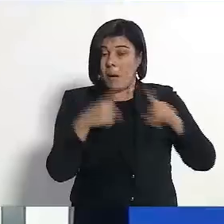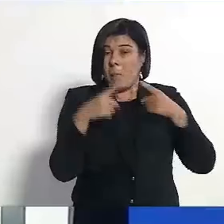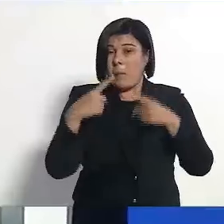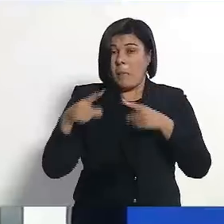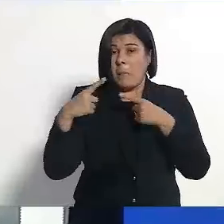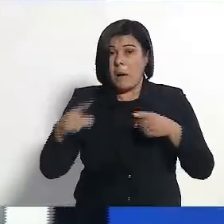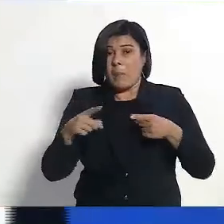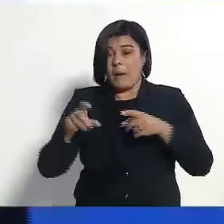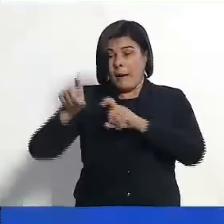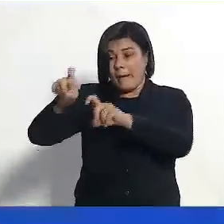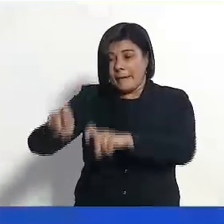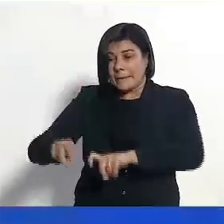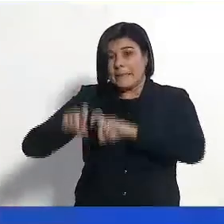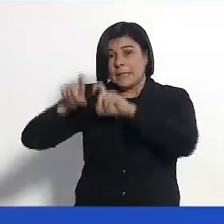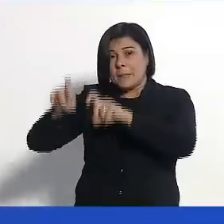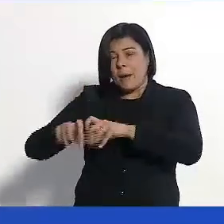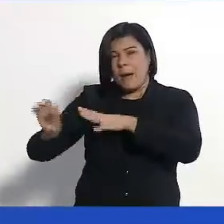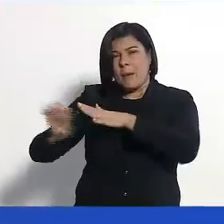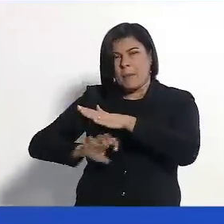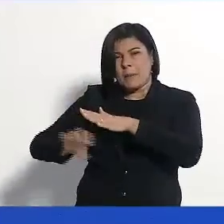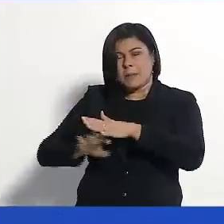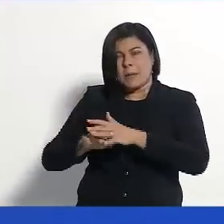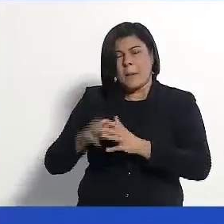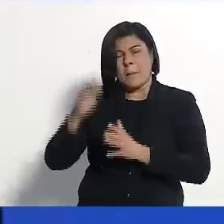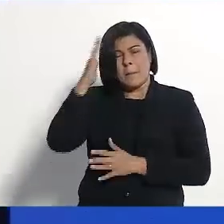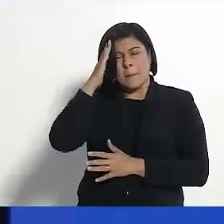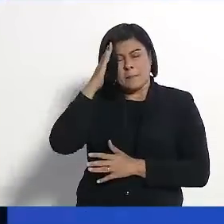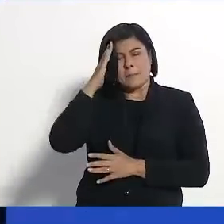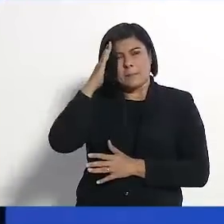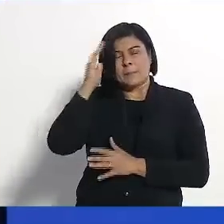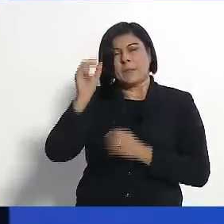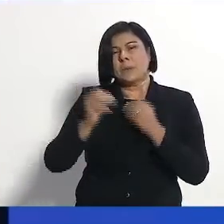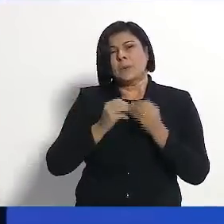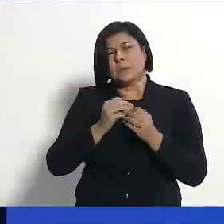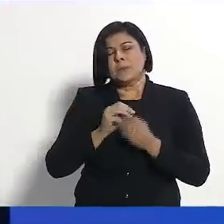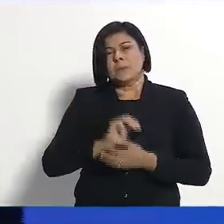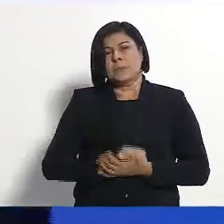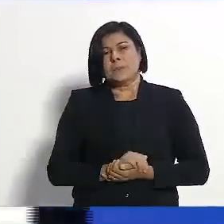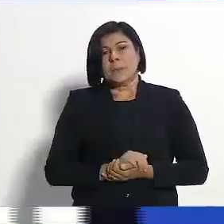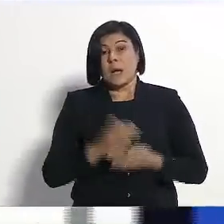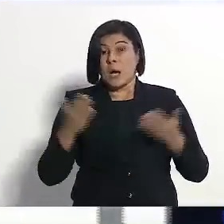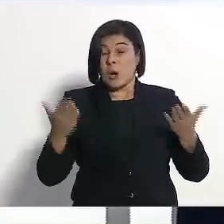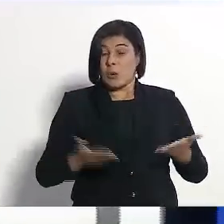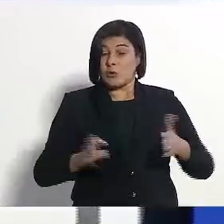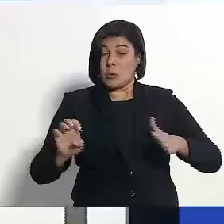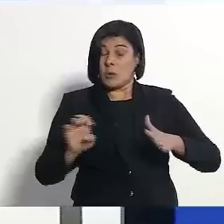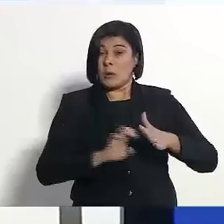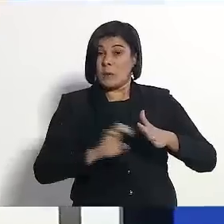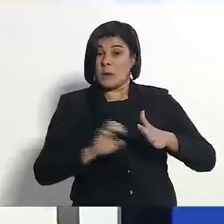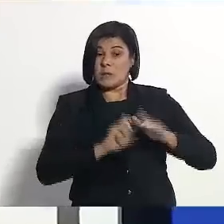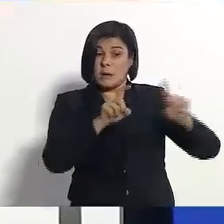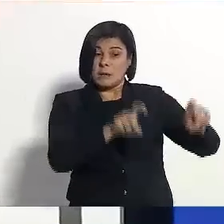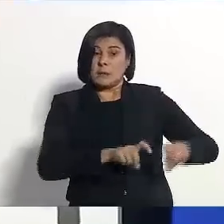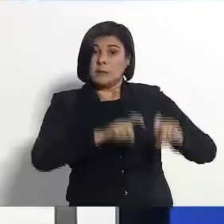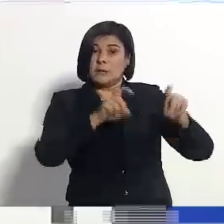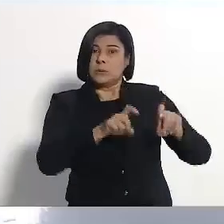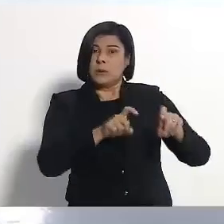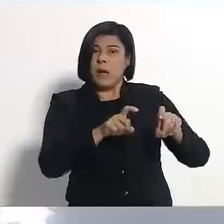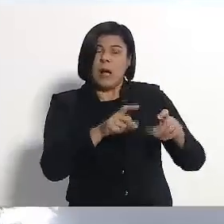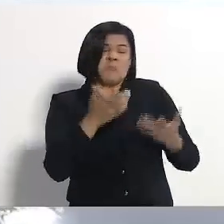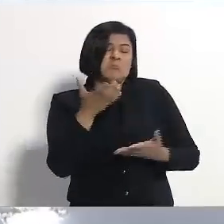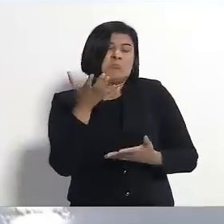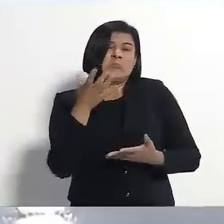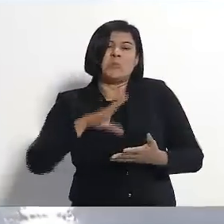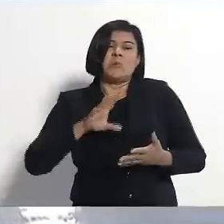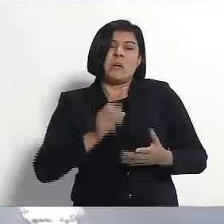o agronegócio. Pare para refletir, Piauiense. Imagine se hoje o empresário do agronegócio simplesmente disser, eu não vou